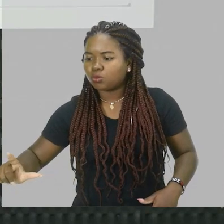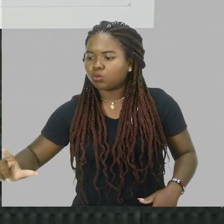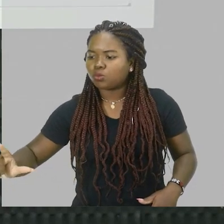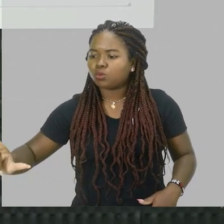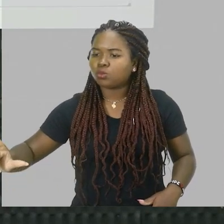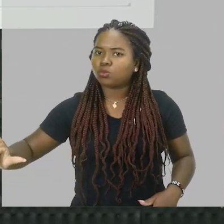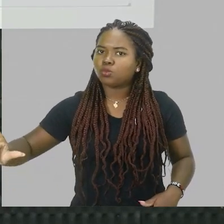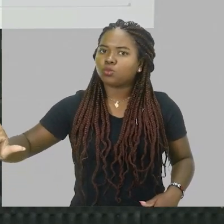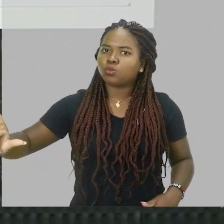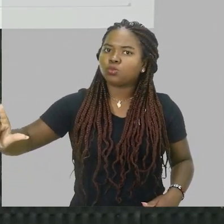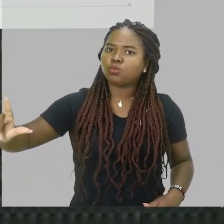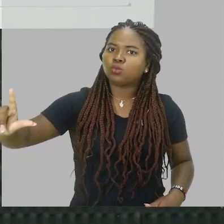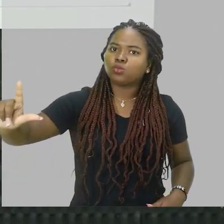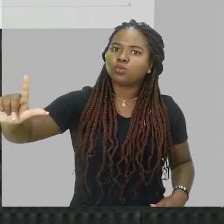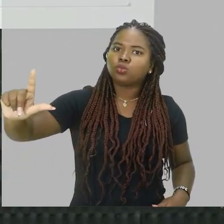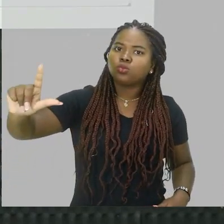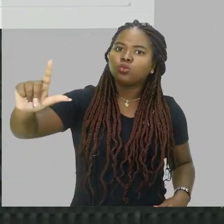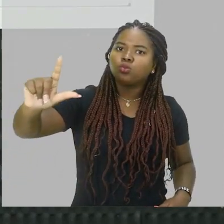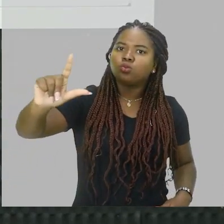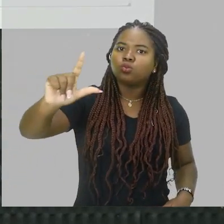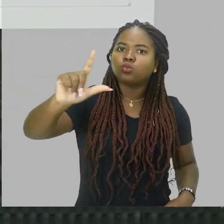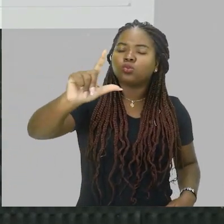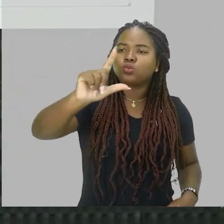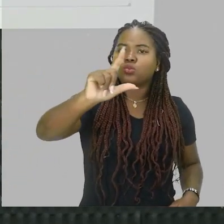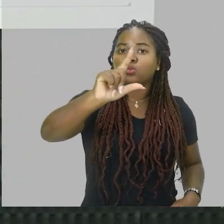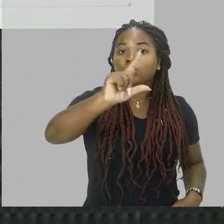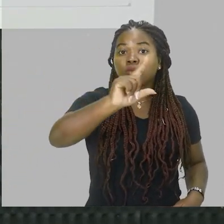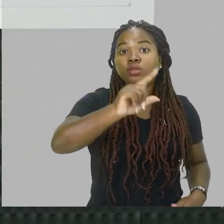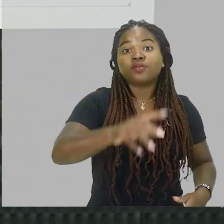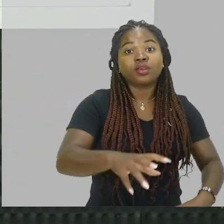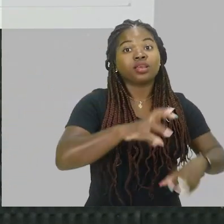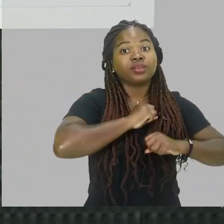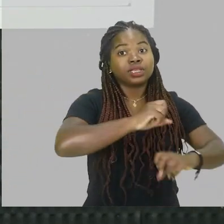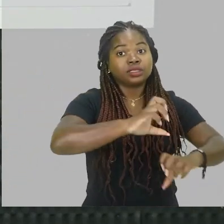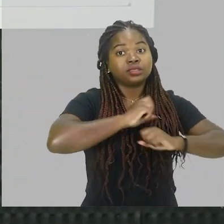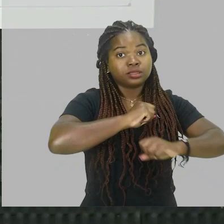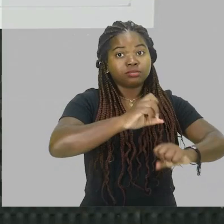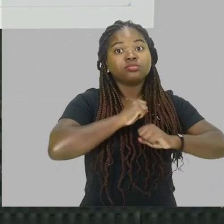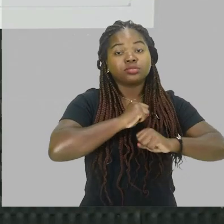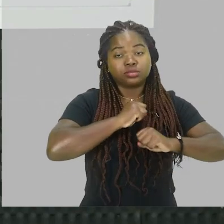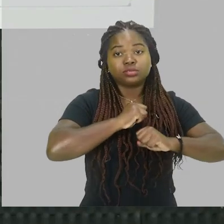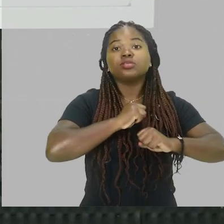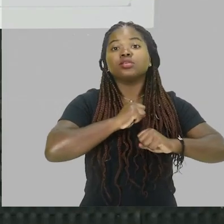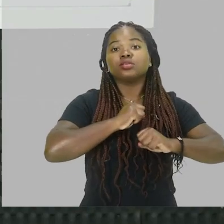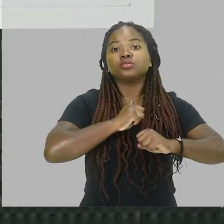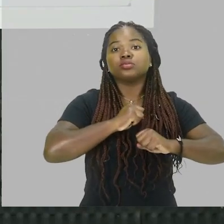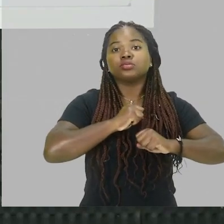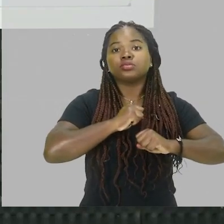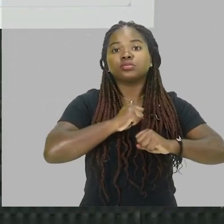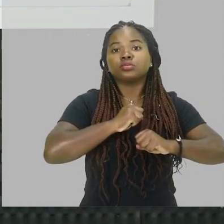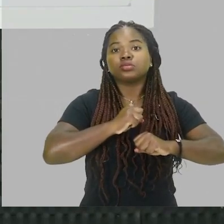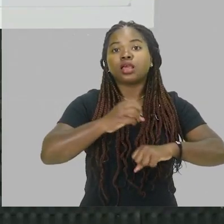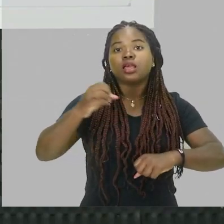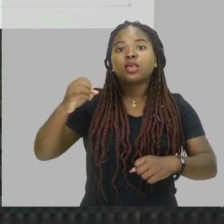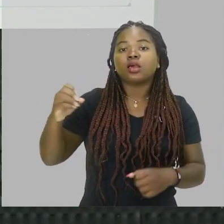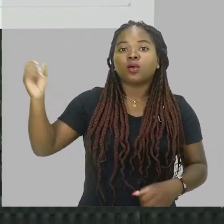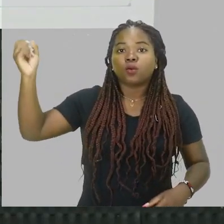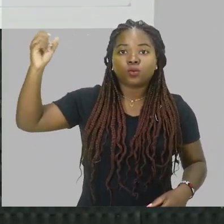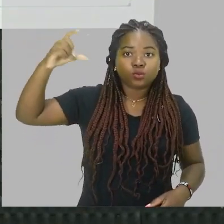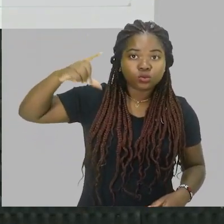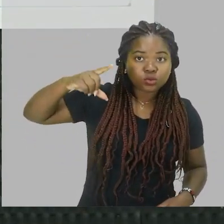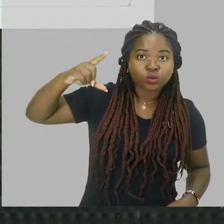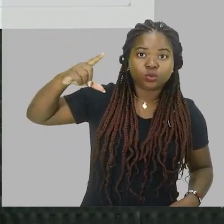raios solares, tá ok? Então ela continua a receber esses raios solares, certo? A